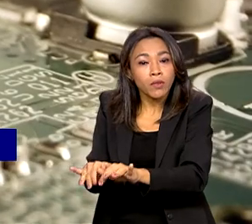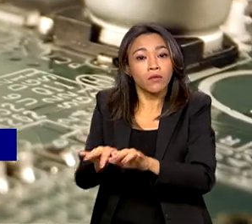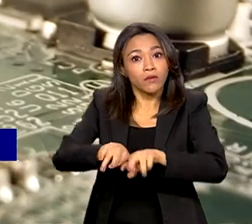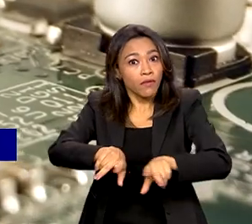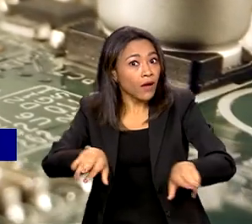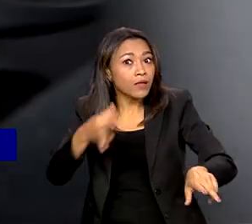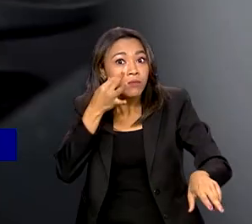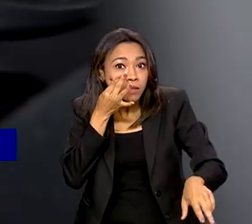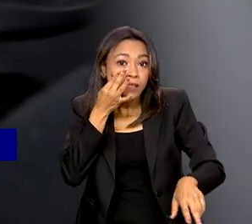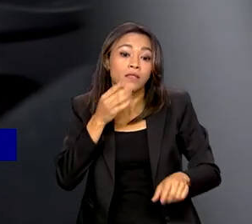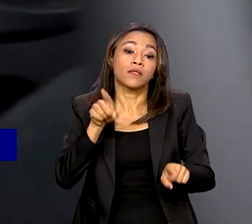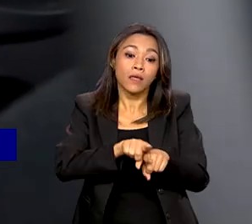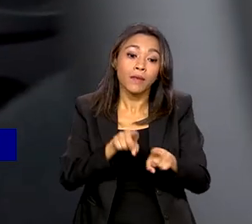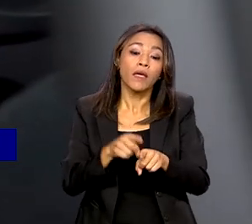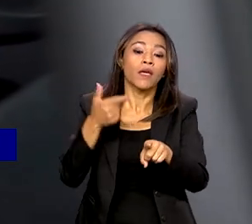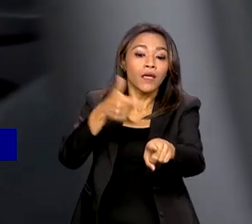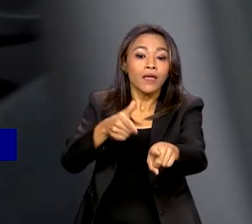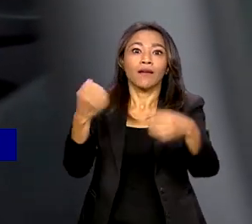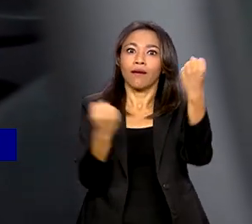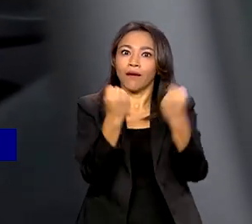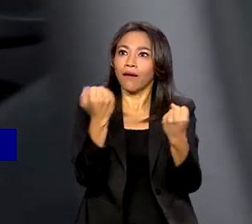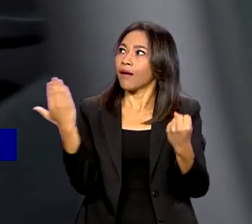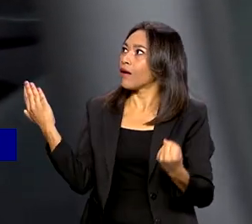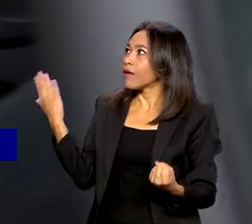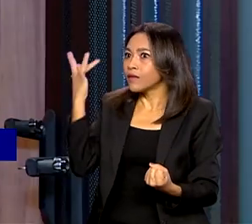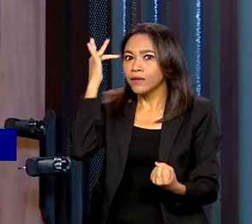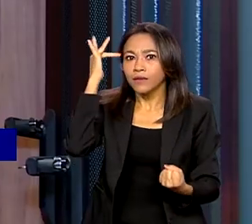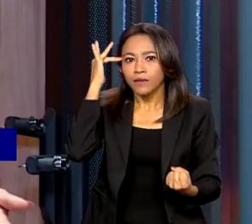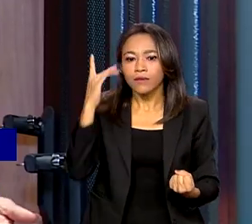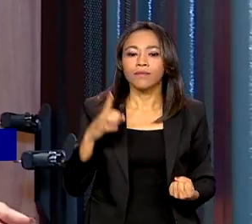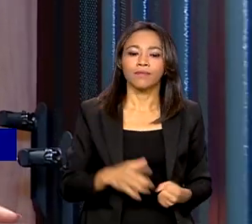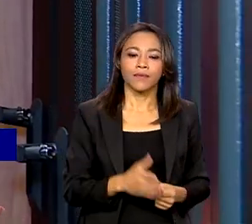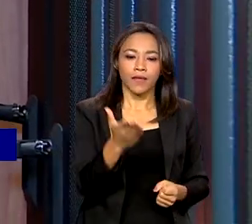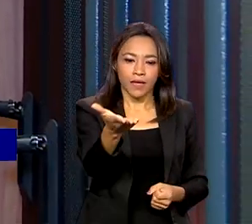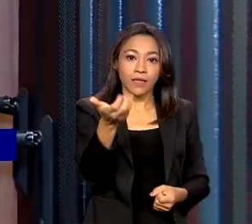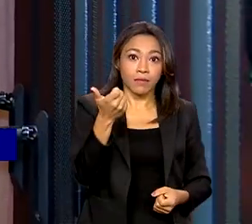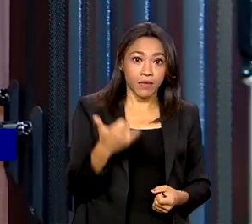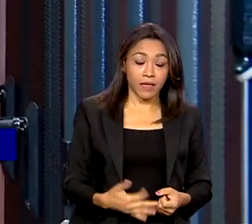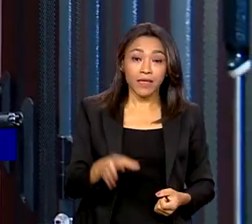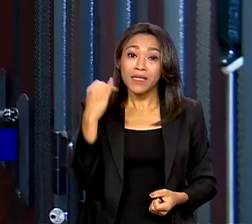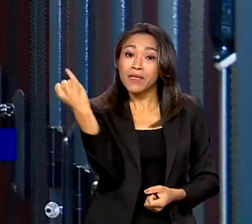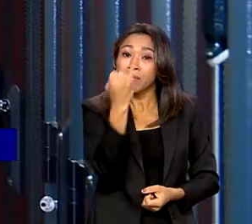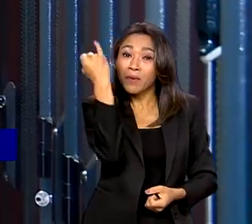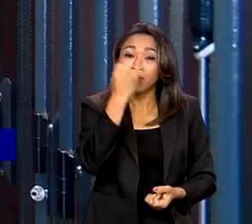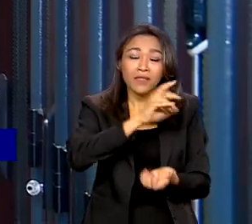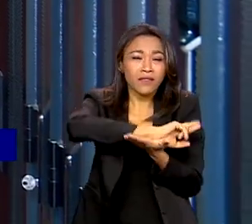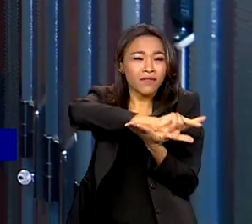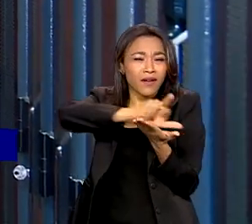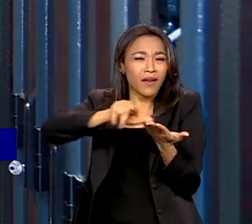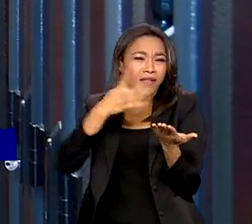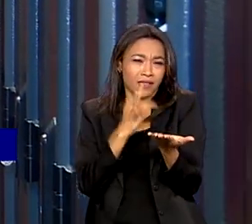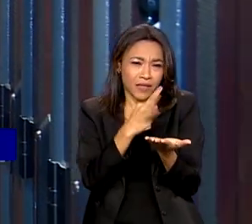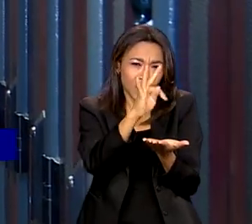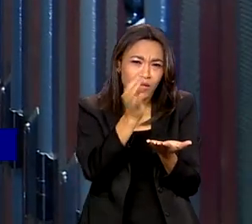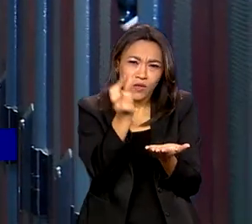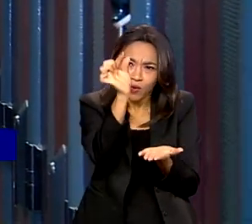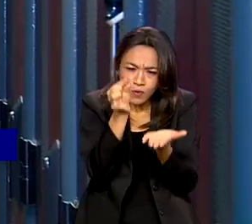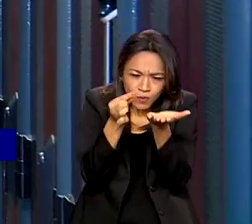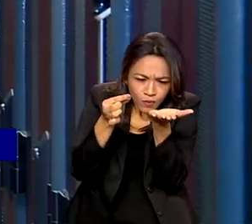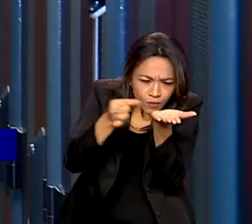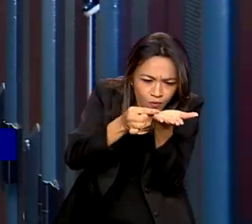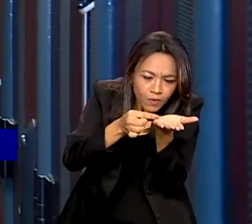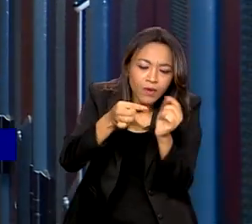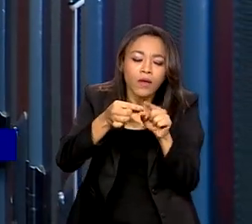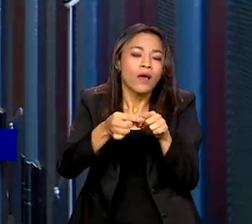também estão presentes em todos os veículos modernos. Fundamentais em diversas tecnologias, os semicondutores